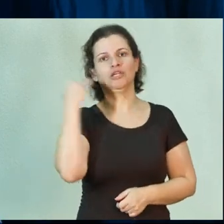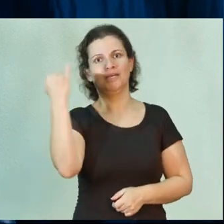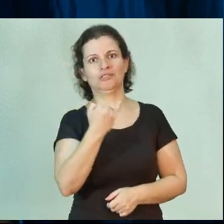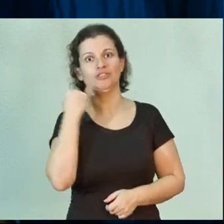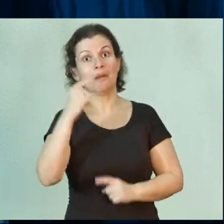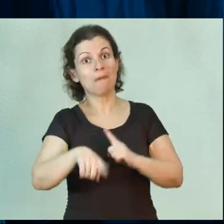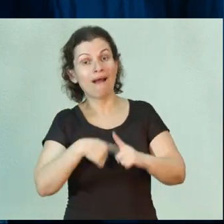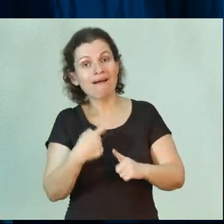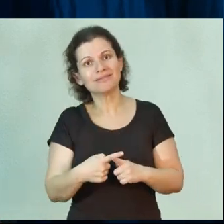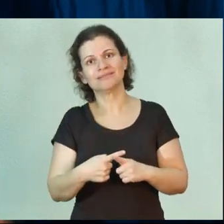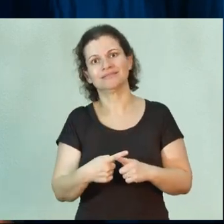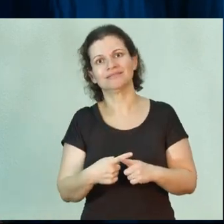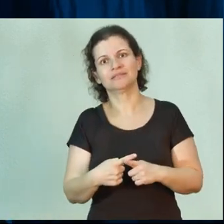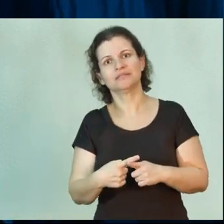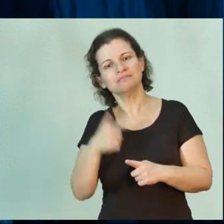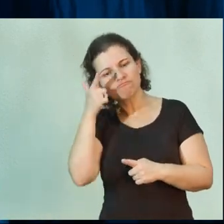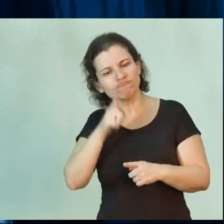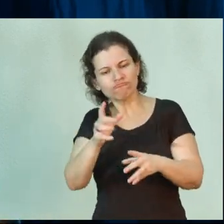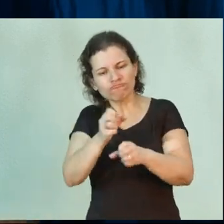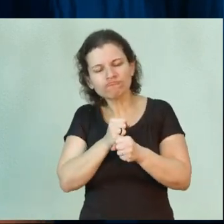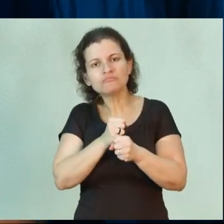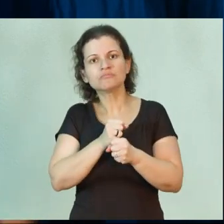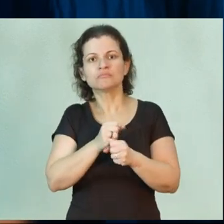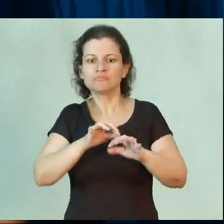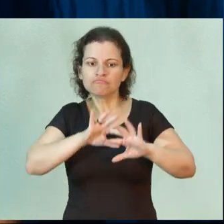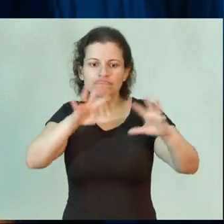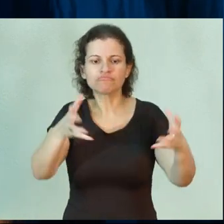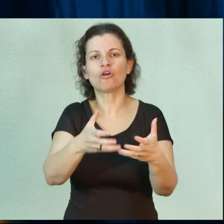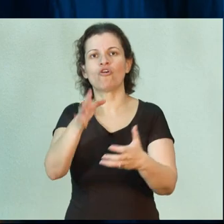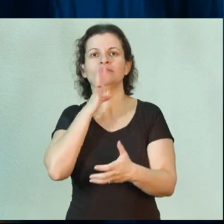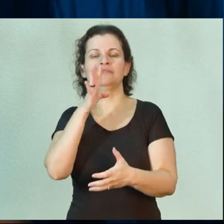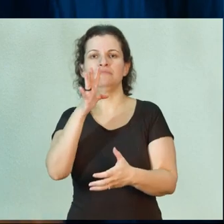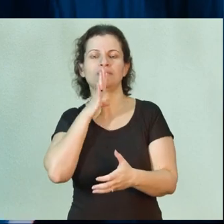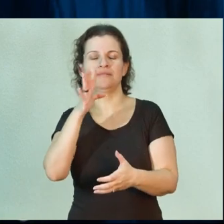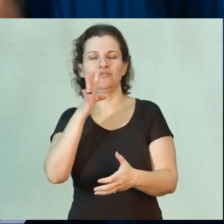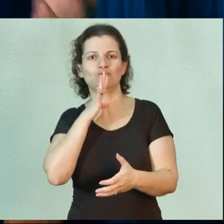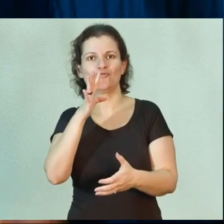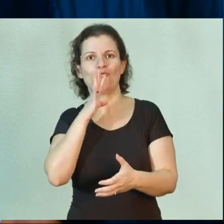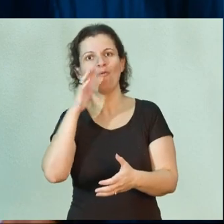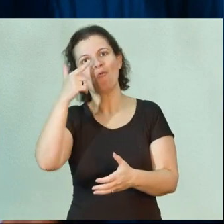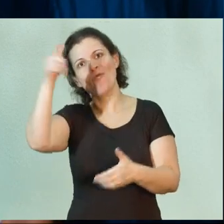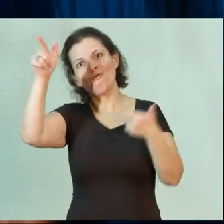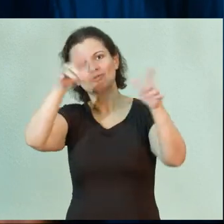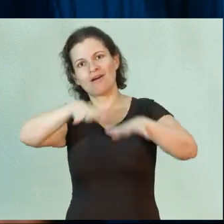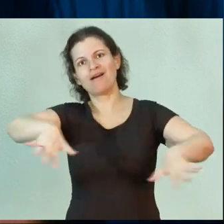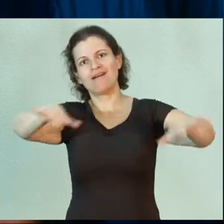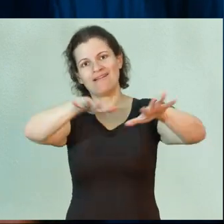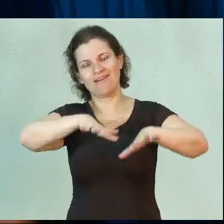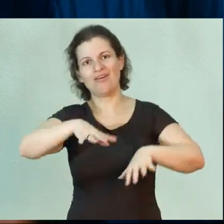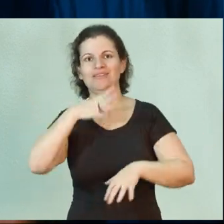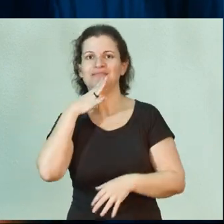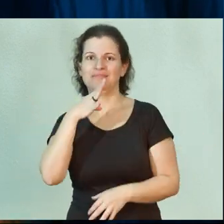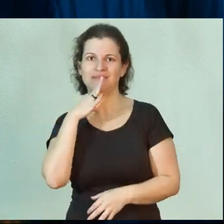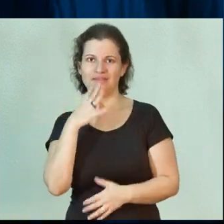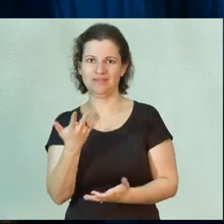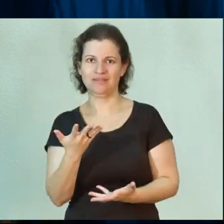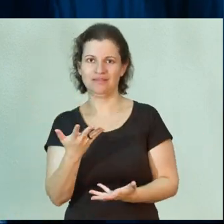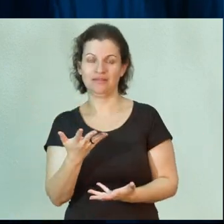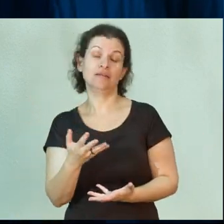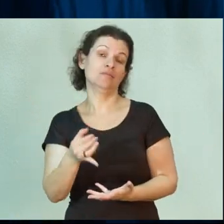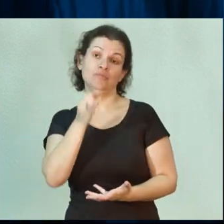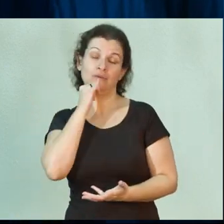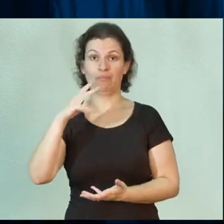Além disso, ele vai se apropriar também de um conjunto de conhecimentos de outros campos do conhecimento. Então,